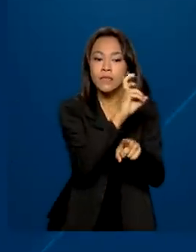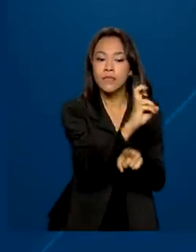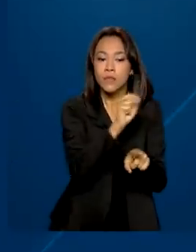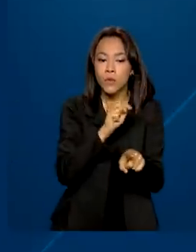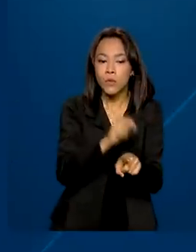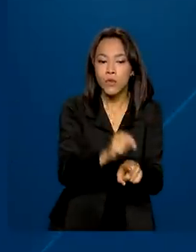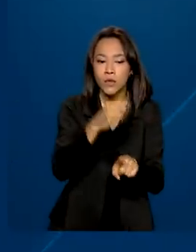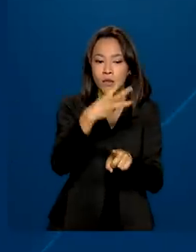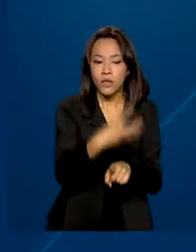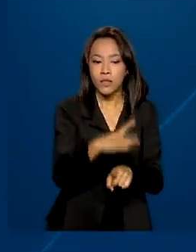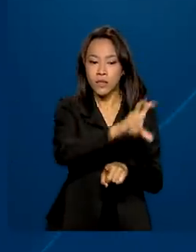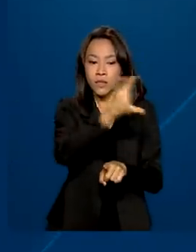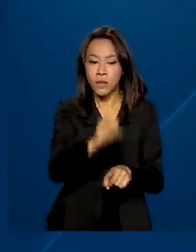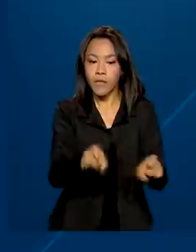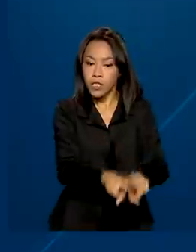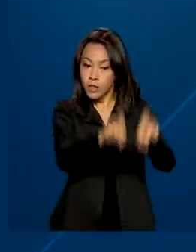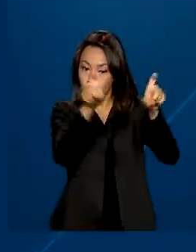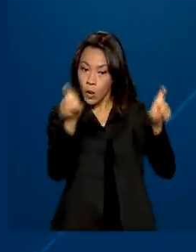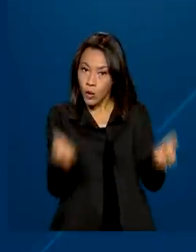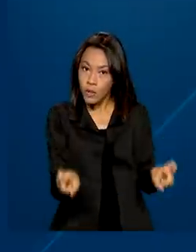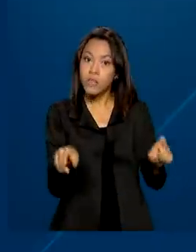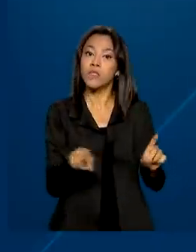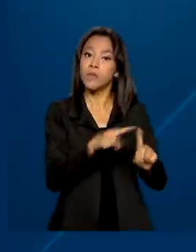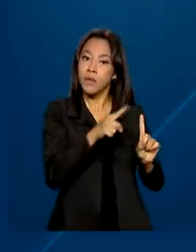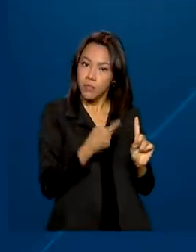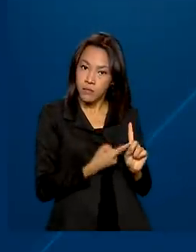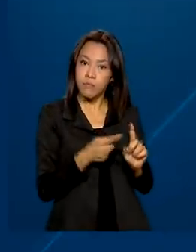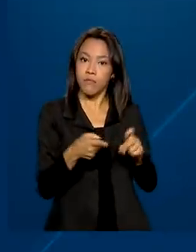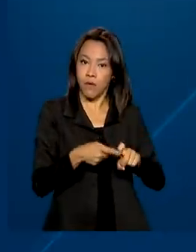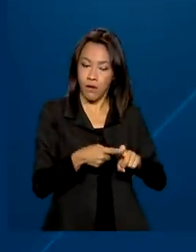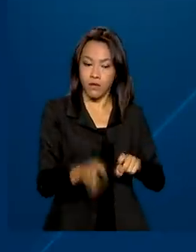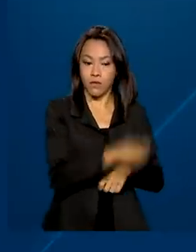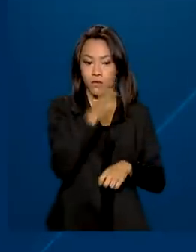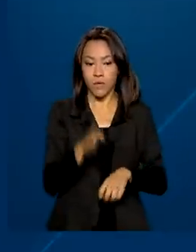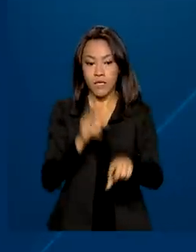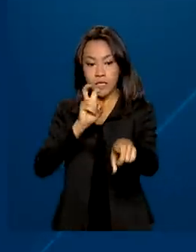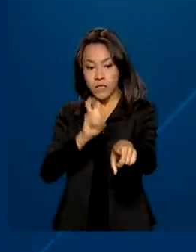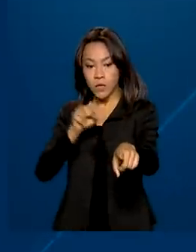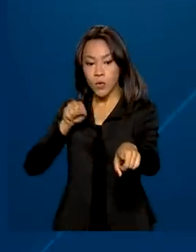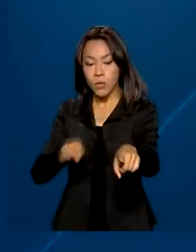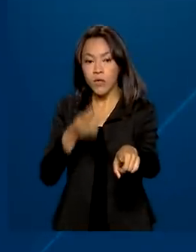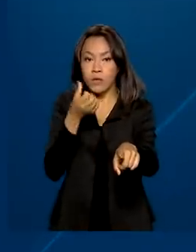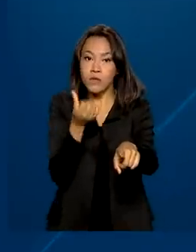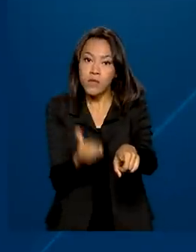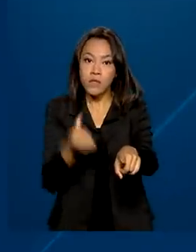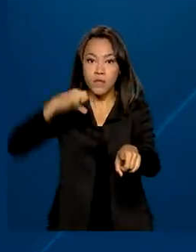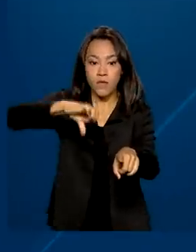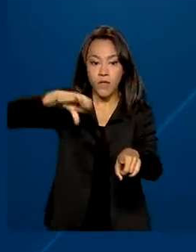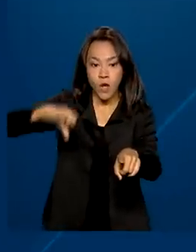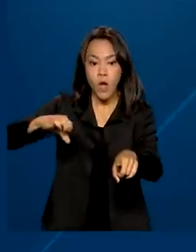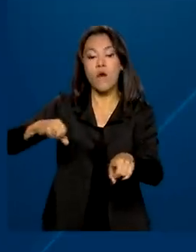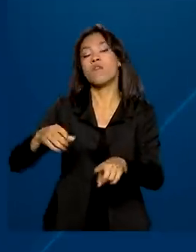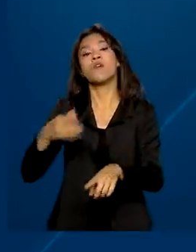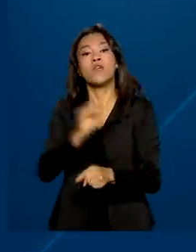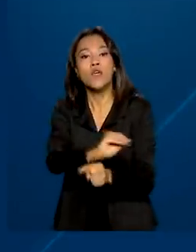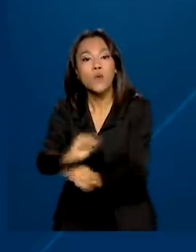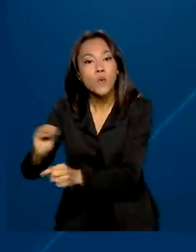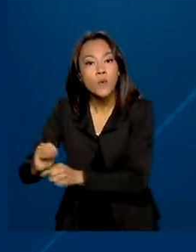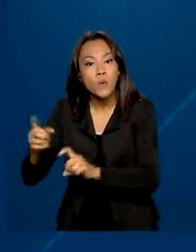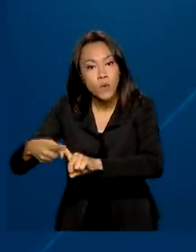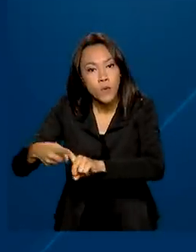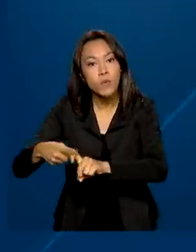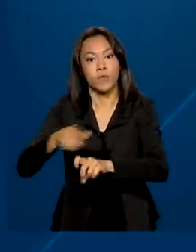ginecologistas obstetras e 5.699 pediatras em todo o país.